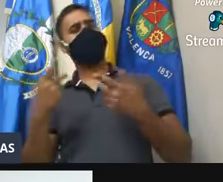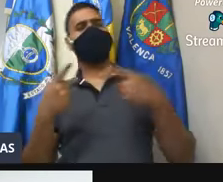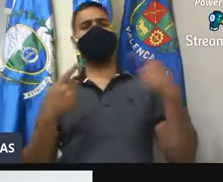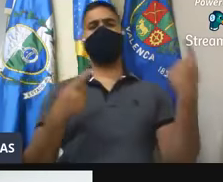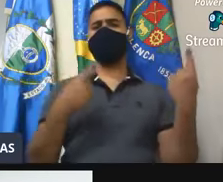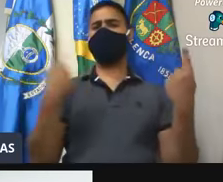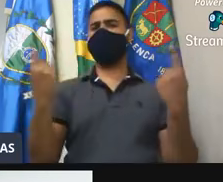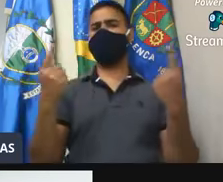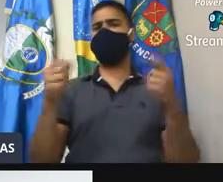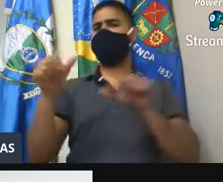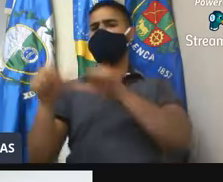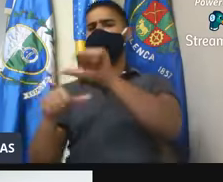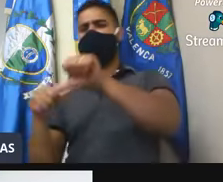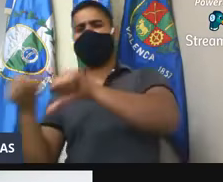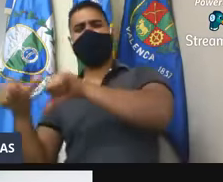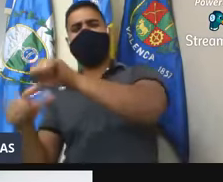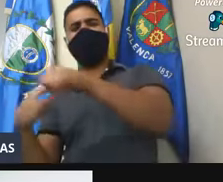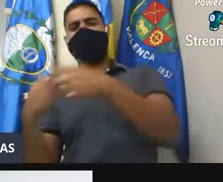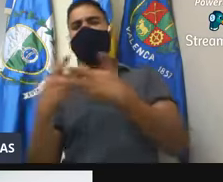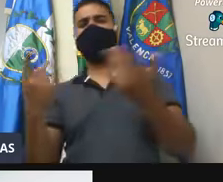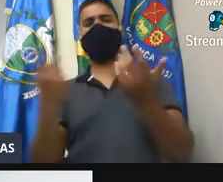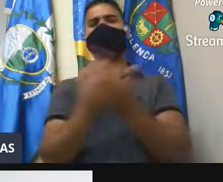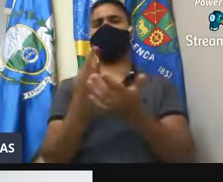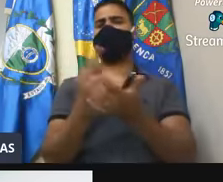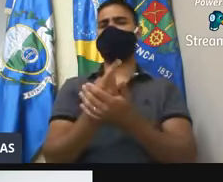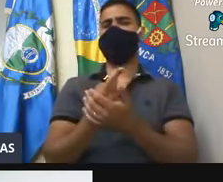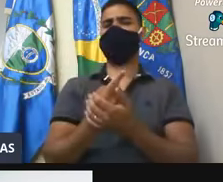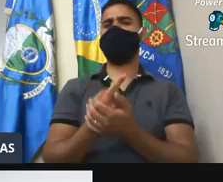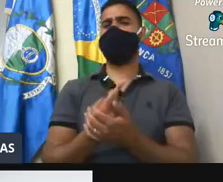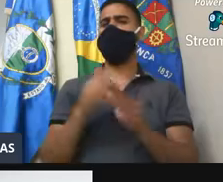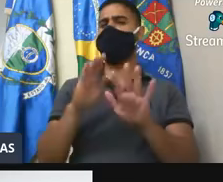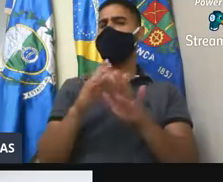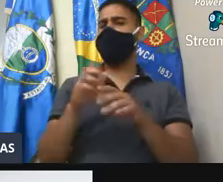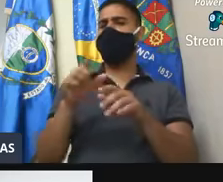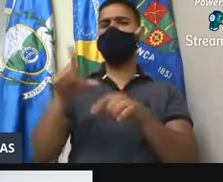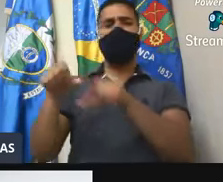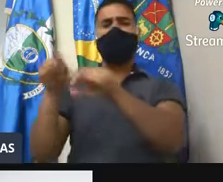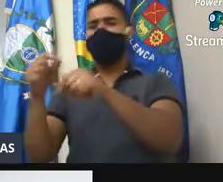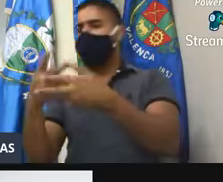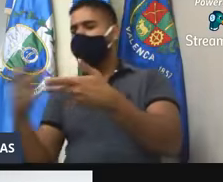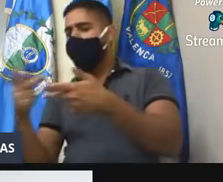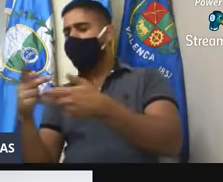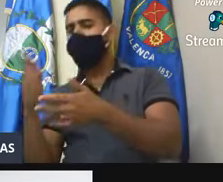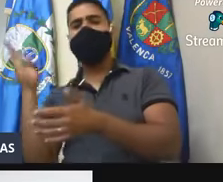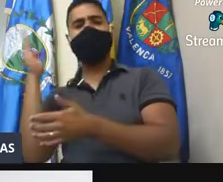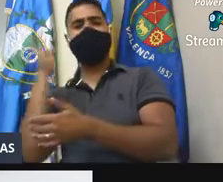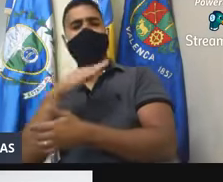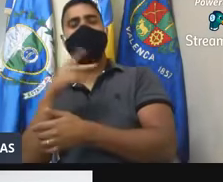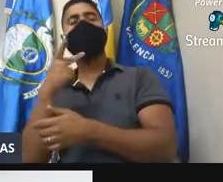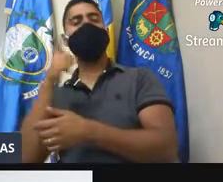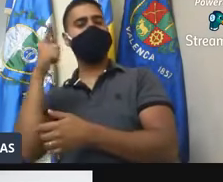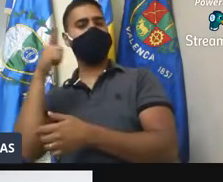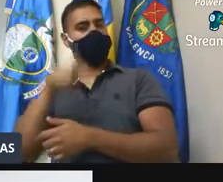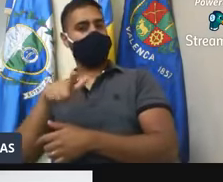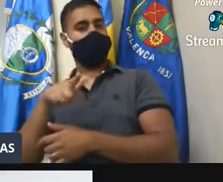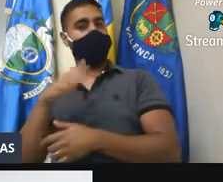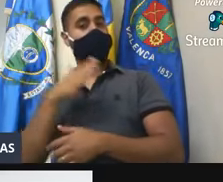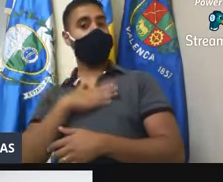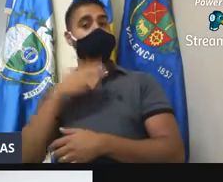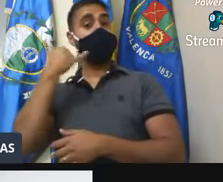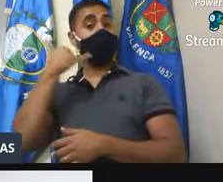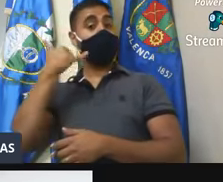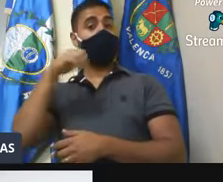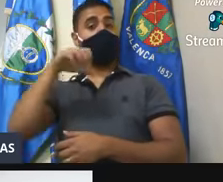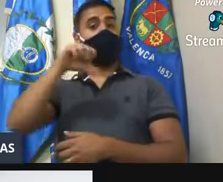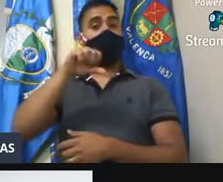uma camisa e depois trocava a camisa do doutor Saulo. Acho que os caras até são bons, mas pego as coisas para maldade. Volto a dizer, meu telefone é